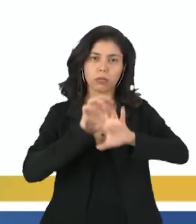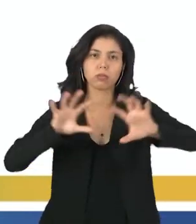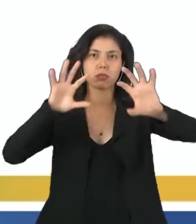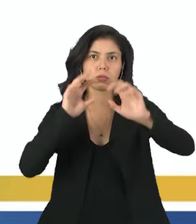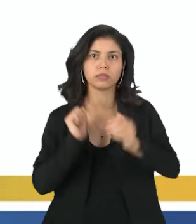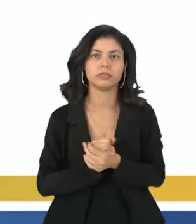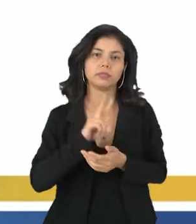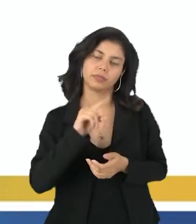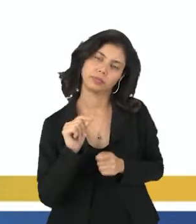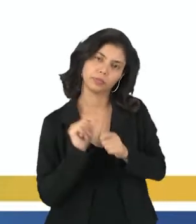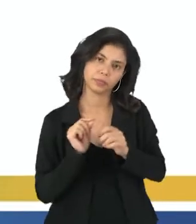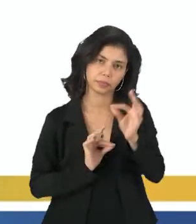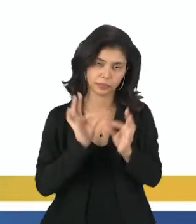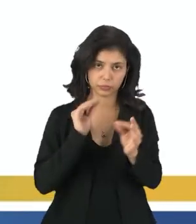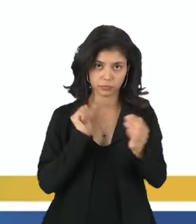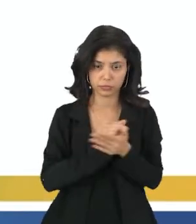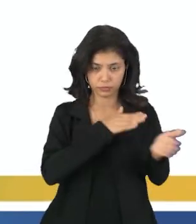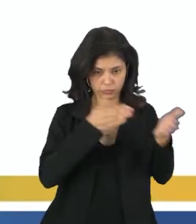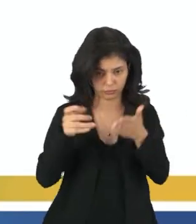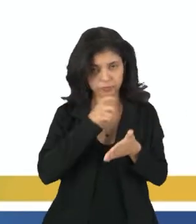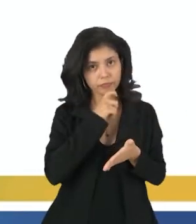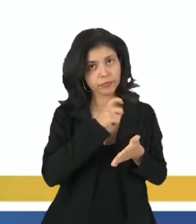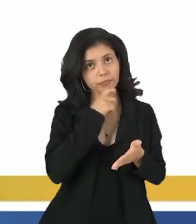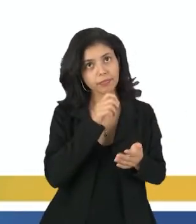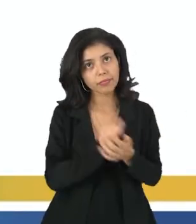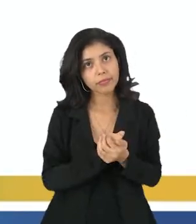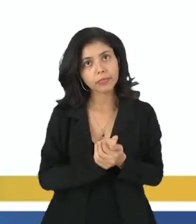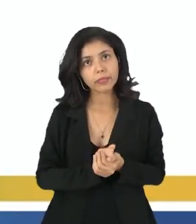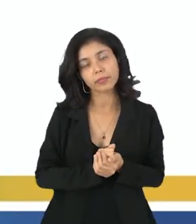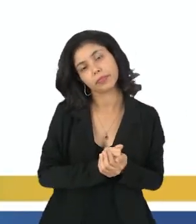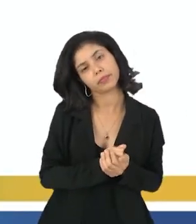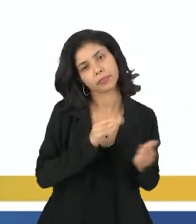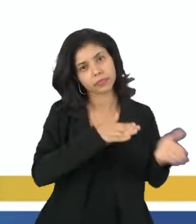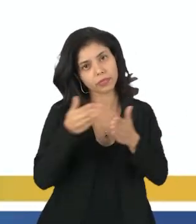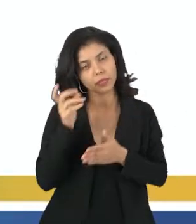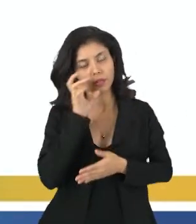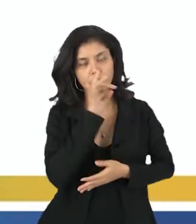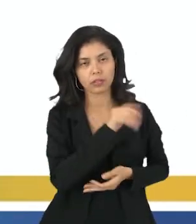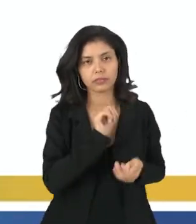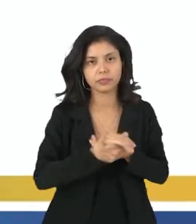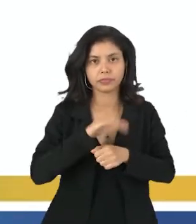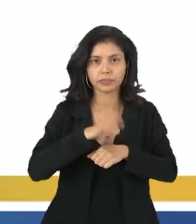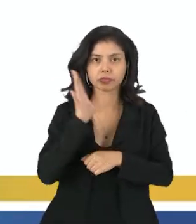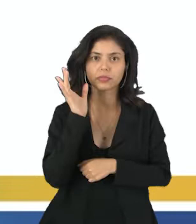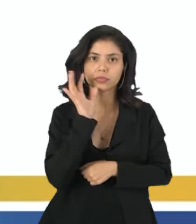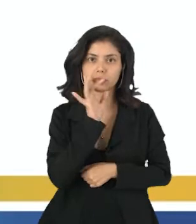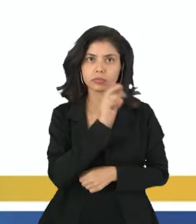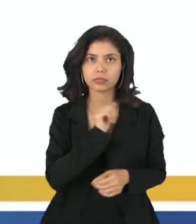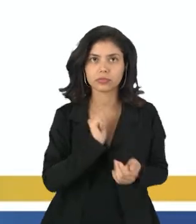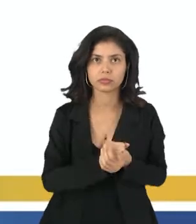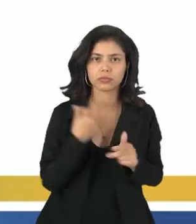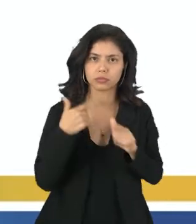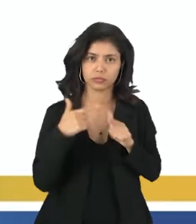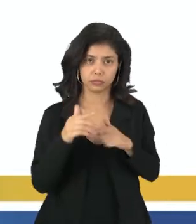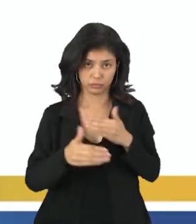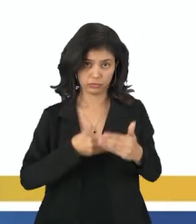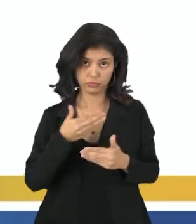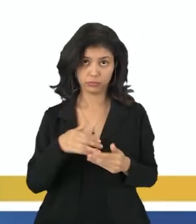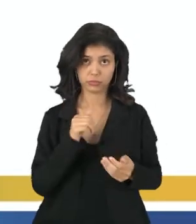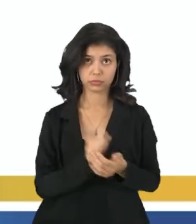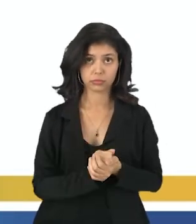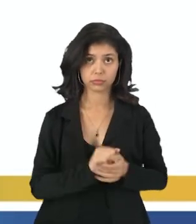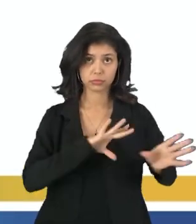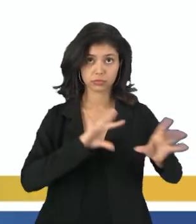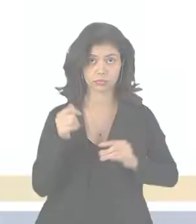ali, então ele vai fazer com que a parte fria fique mais fria, e a parte quente fique mais quente. Só que é um trabalho, um processo